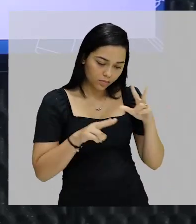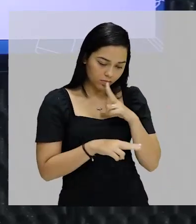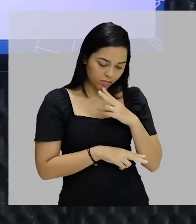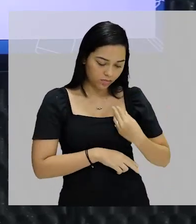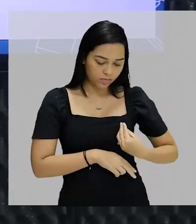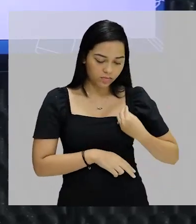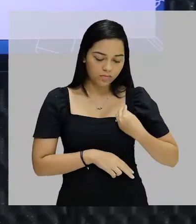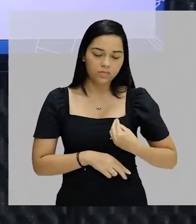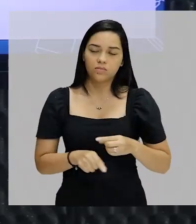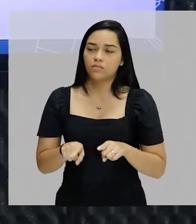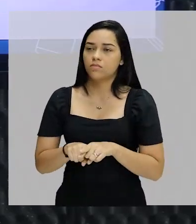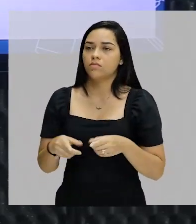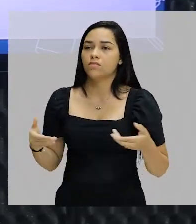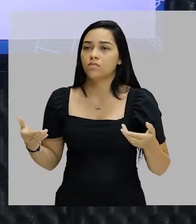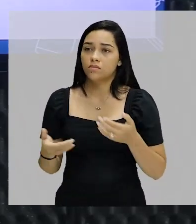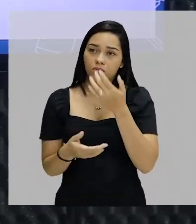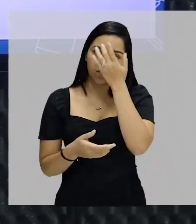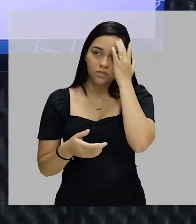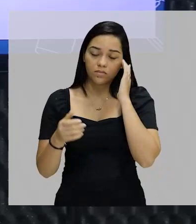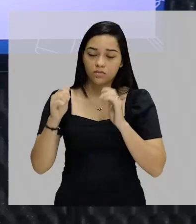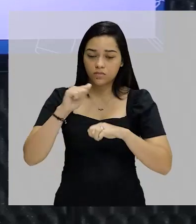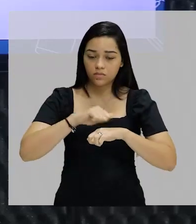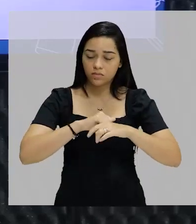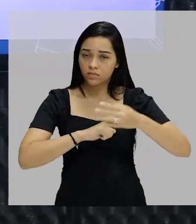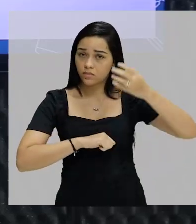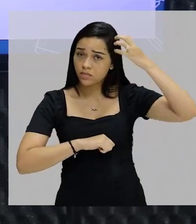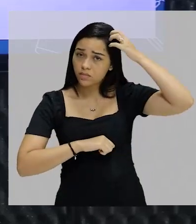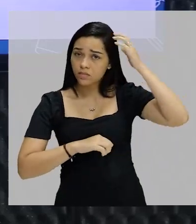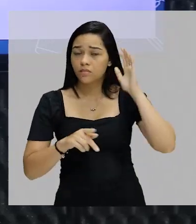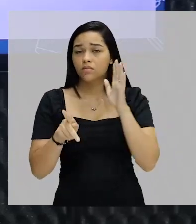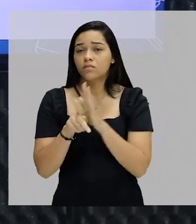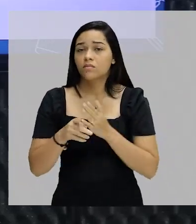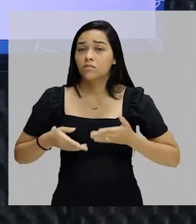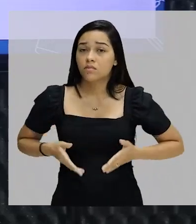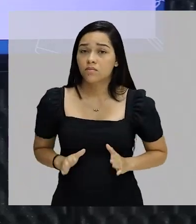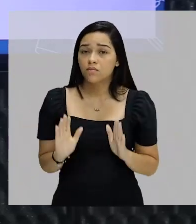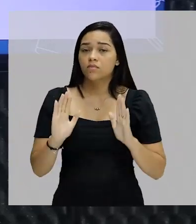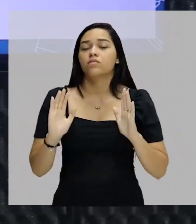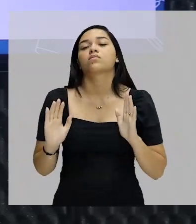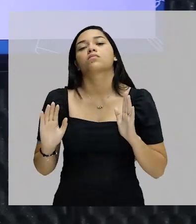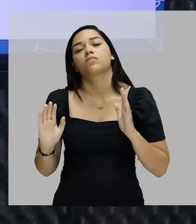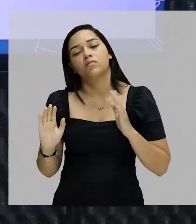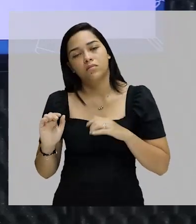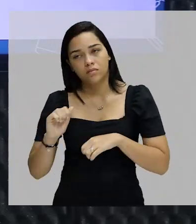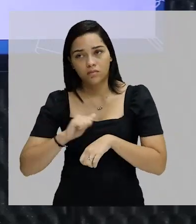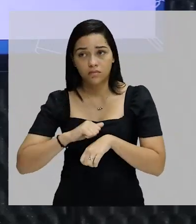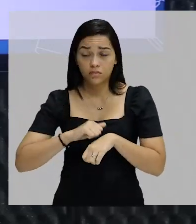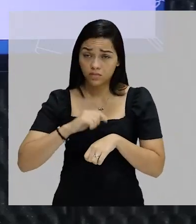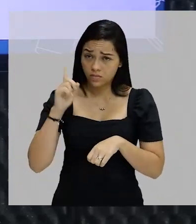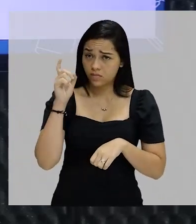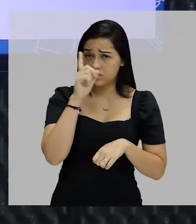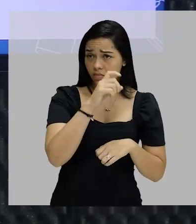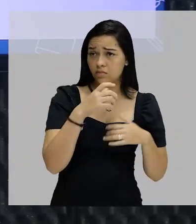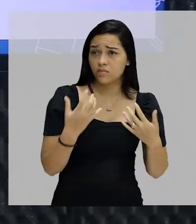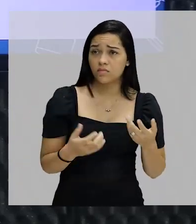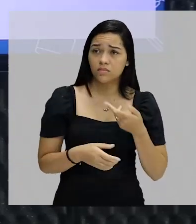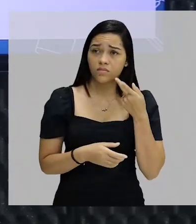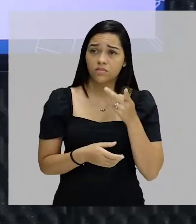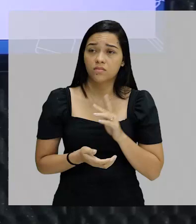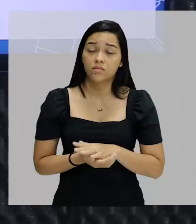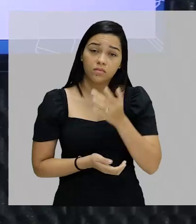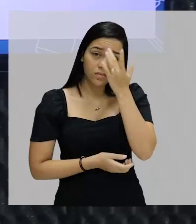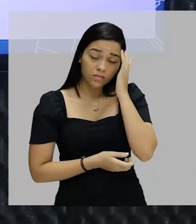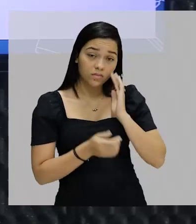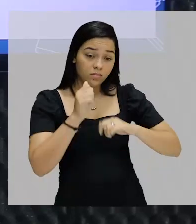a vida, e aí agora o pobre passa a ser culpado pela sua própria pobreza. É difícil dizer isso, Tenta dizer aí,